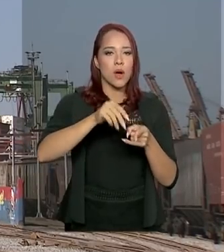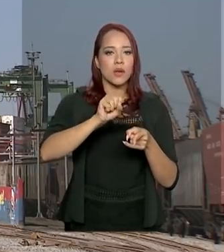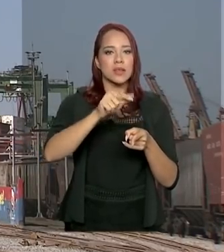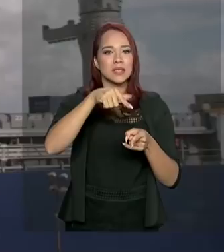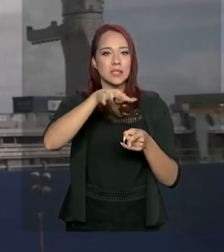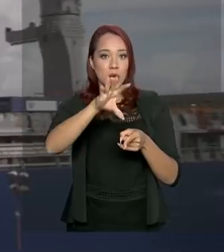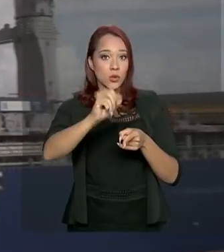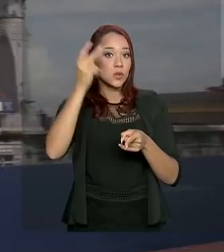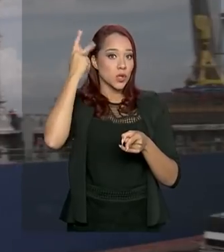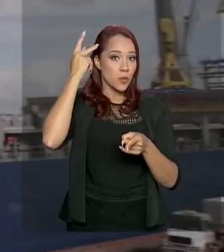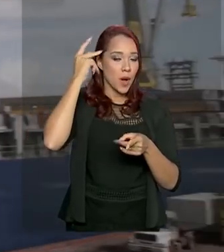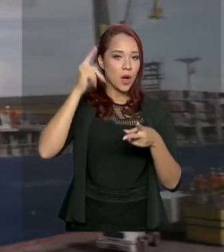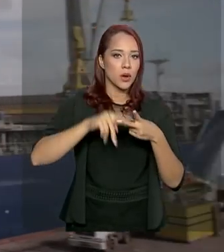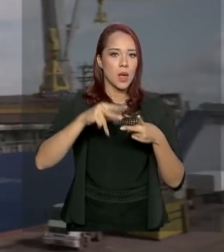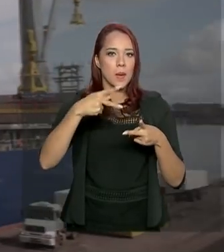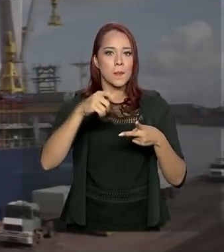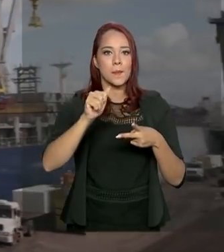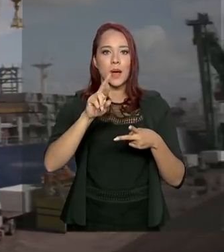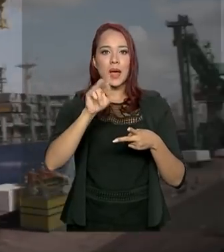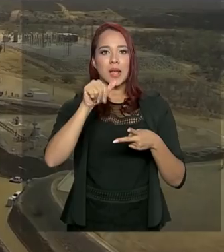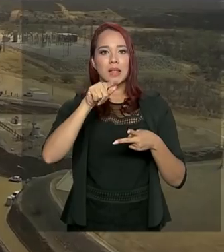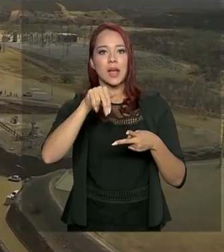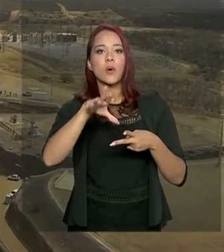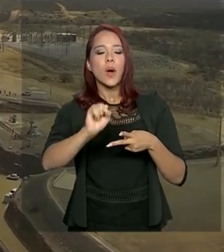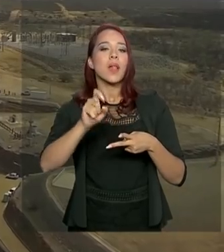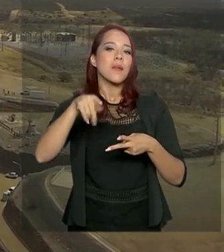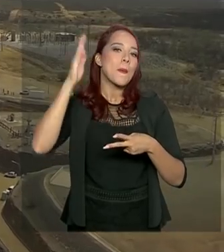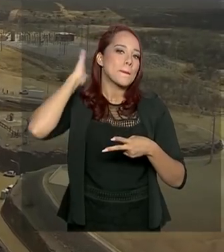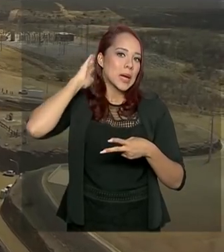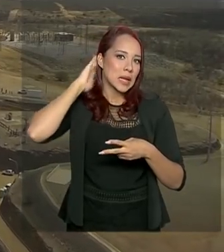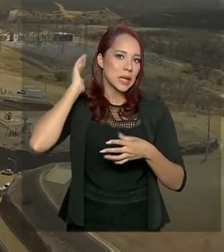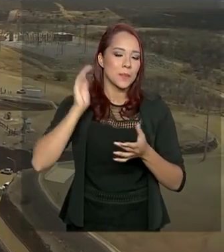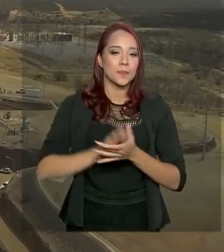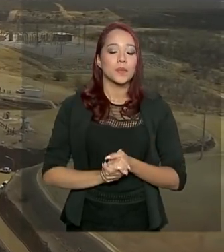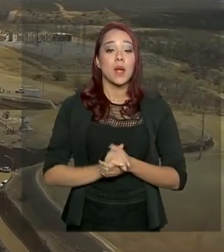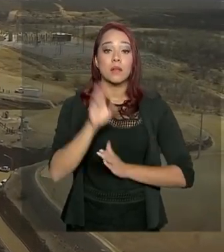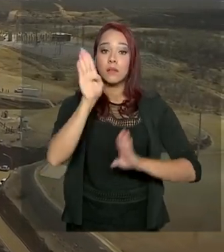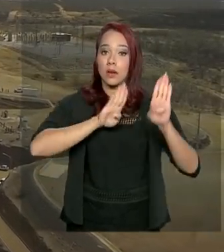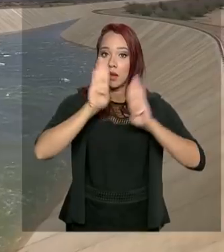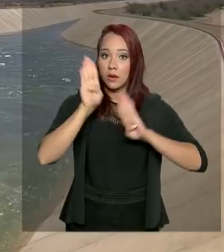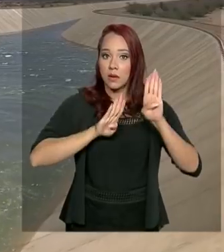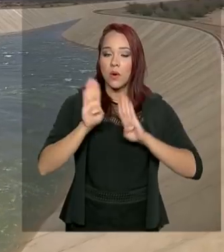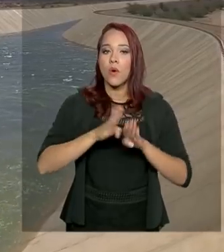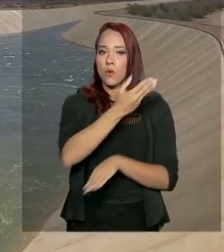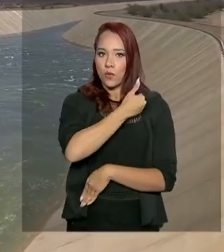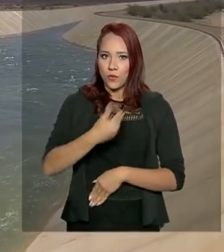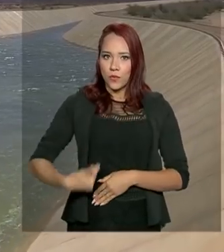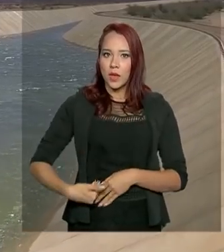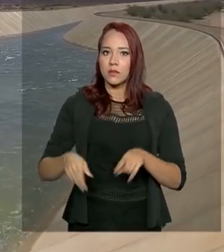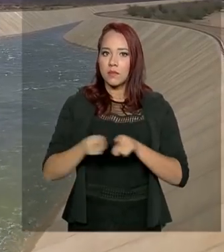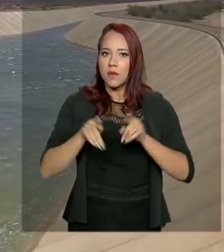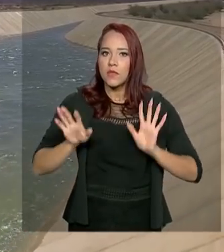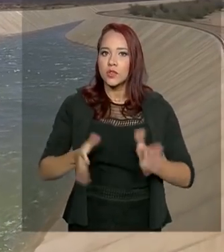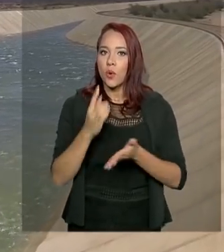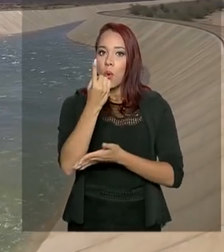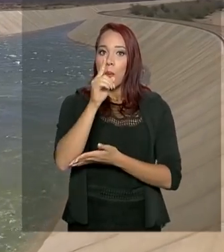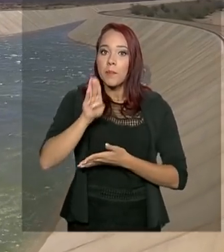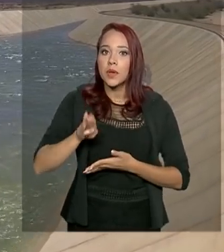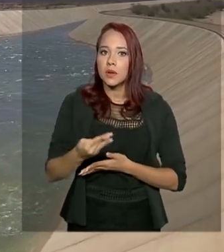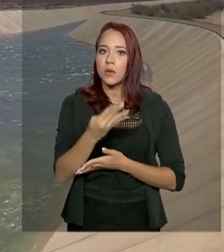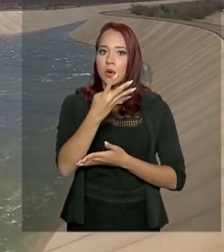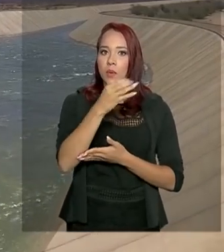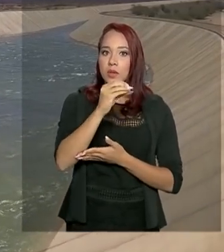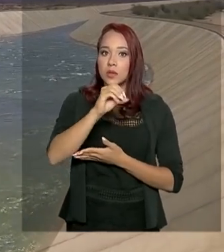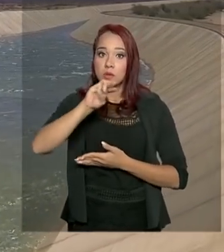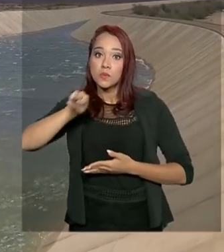em São Paulo, e Paranaguá, no Paraná. Além dos leilões, o governo investiu 1 bilhão e 400 milhões de